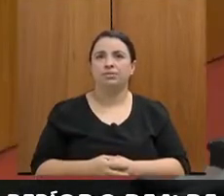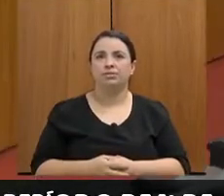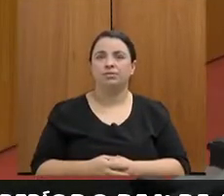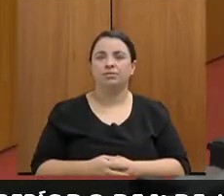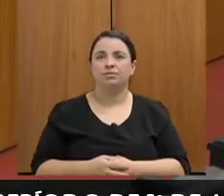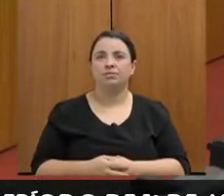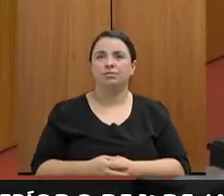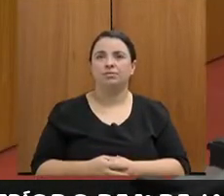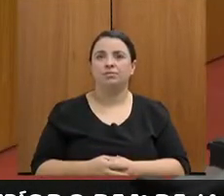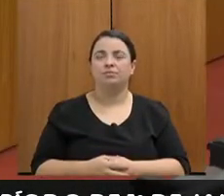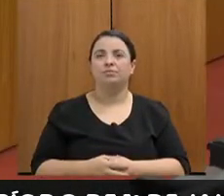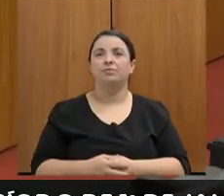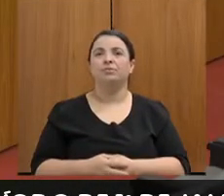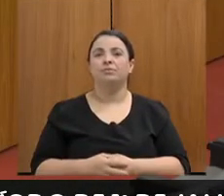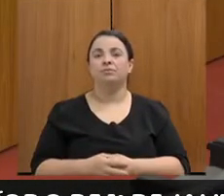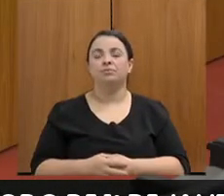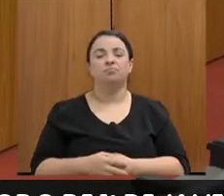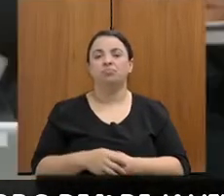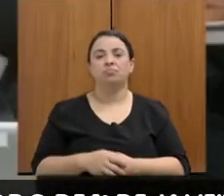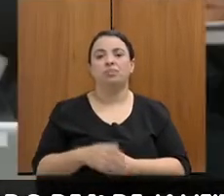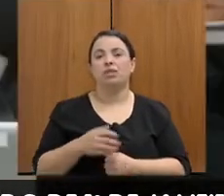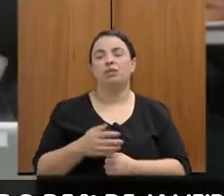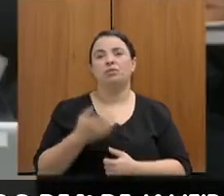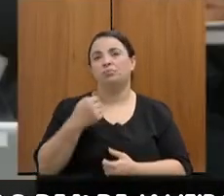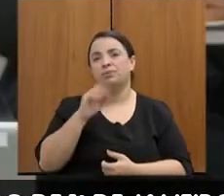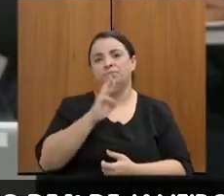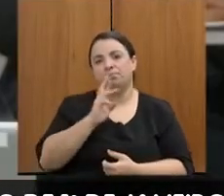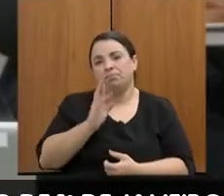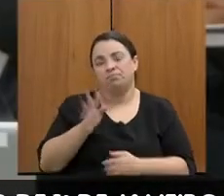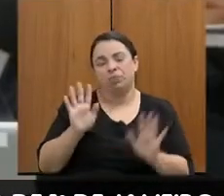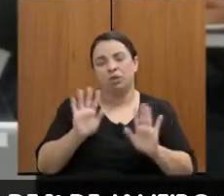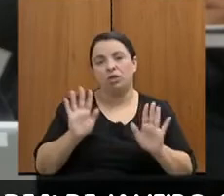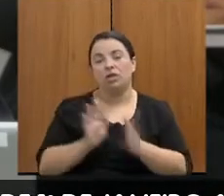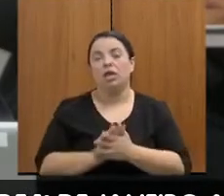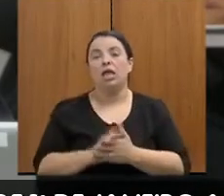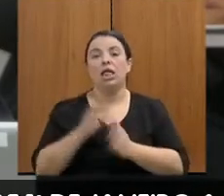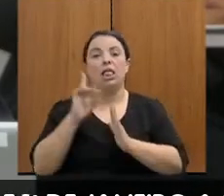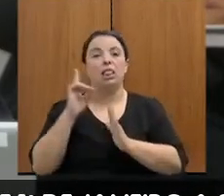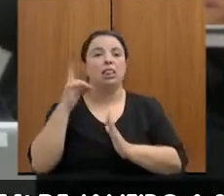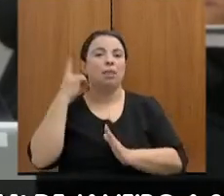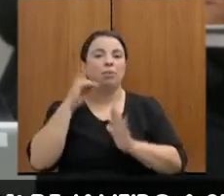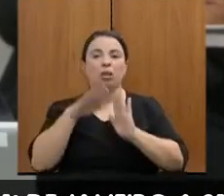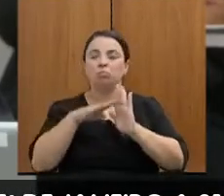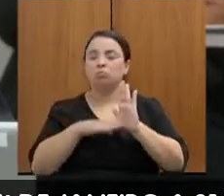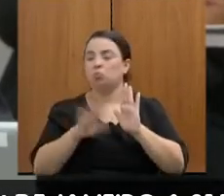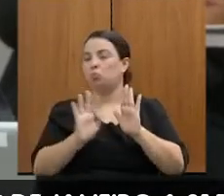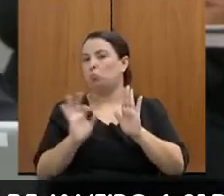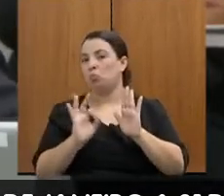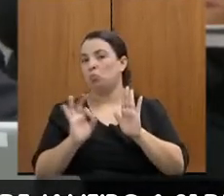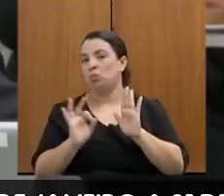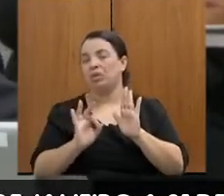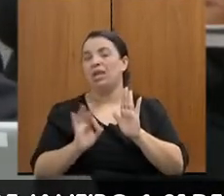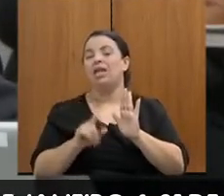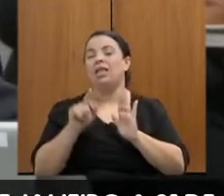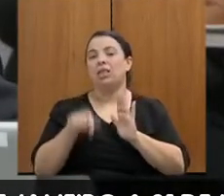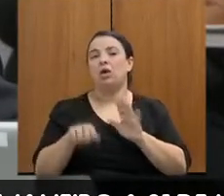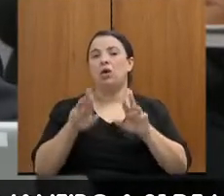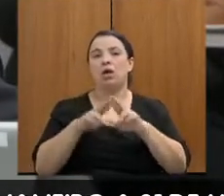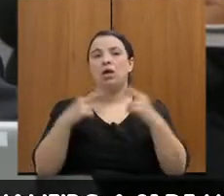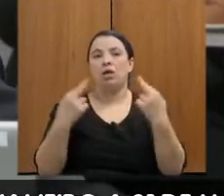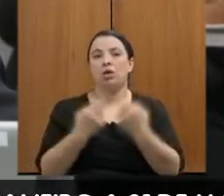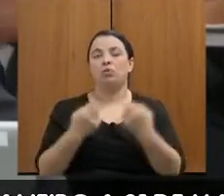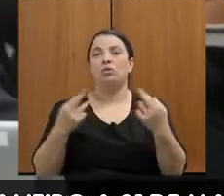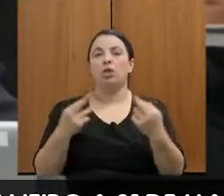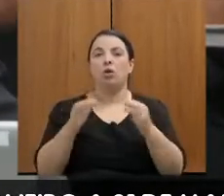sua palavra. Sendo assim, não tendo mais nenhum deputado para poder falar, declaro encerrada